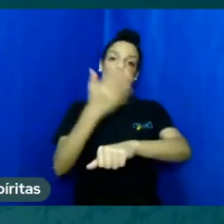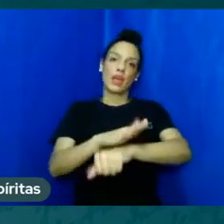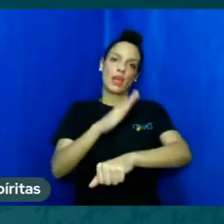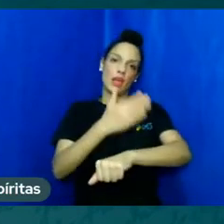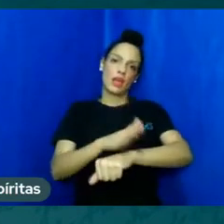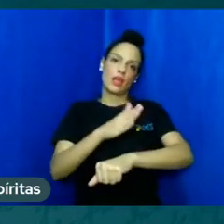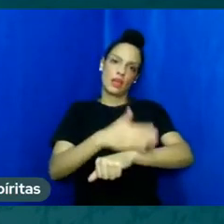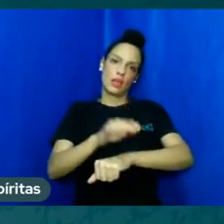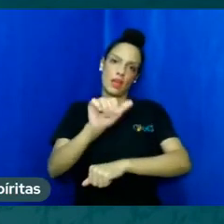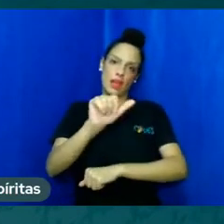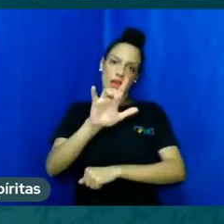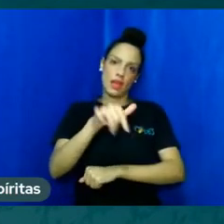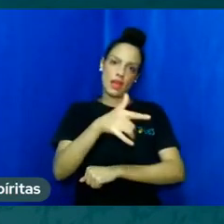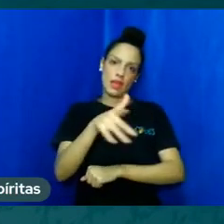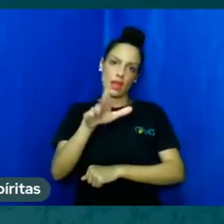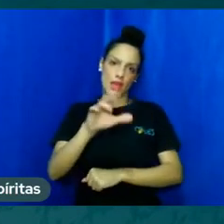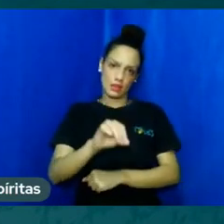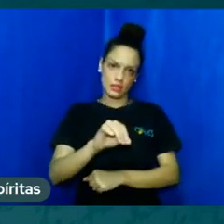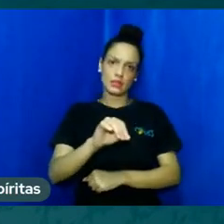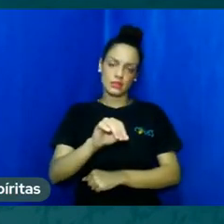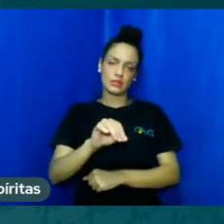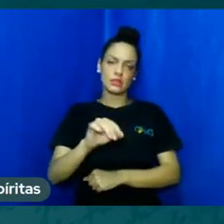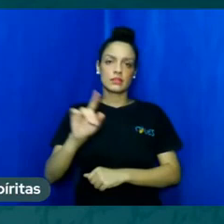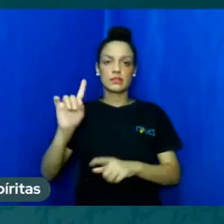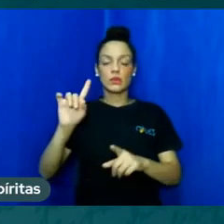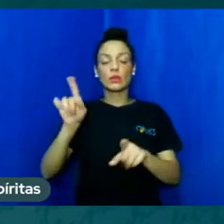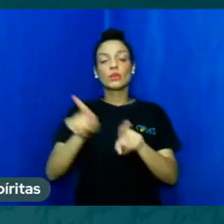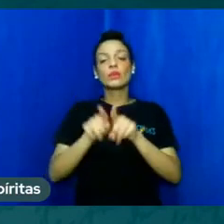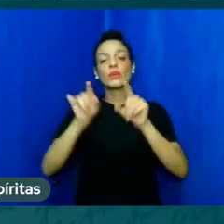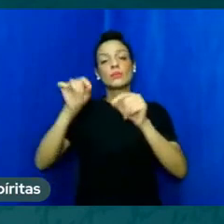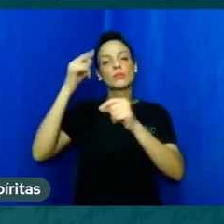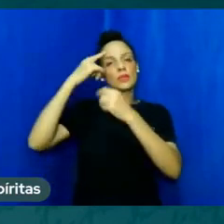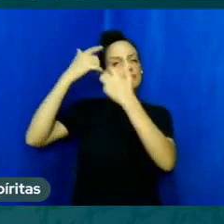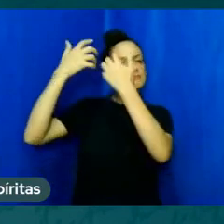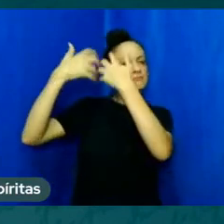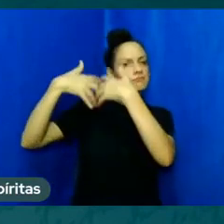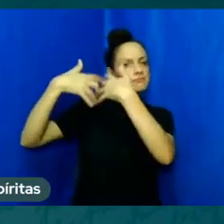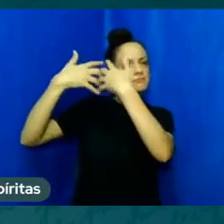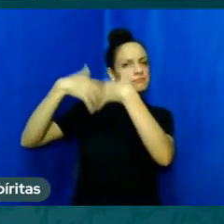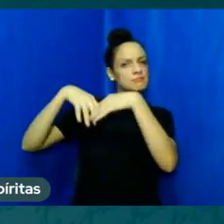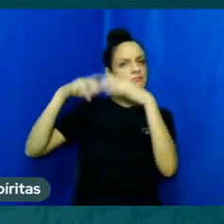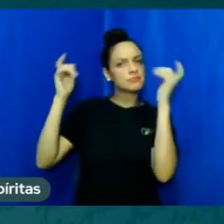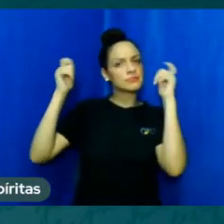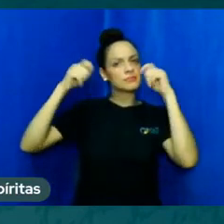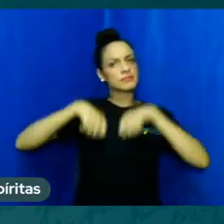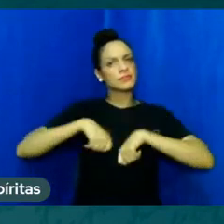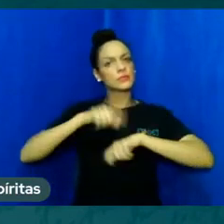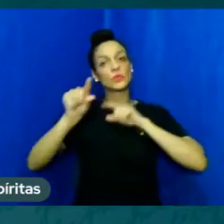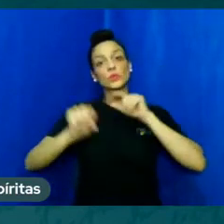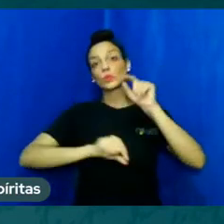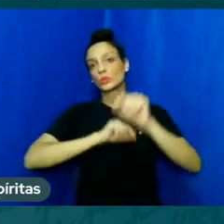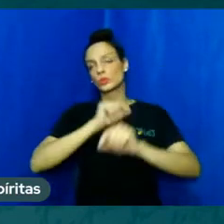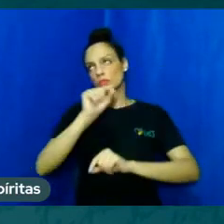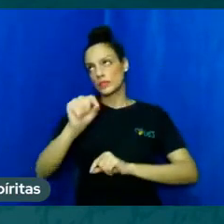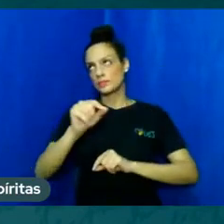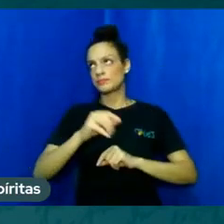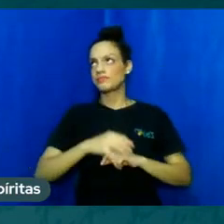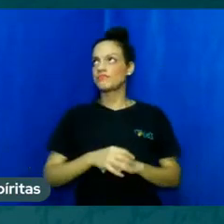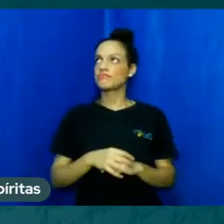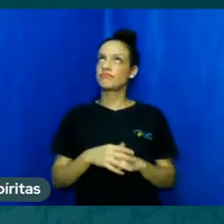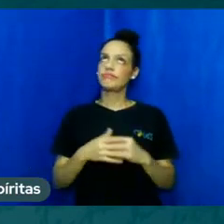refletir um pouco mais nos leva a refletir que no aspecto de não